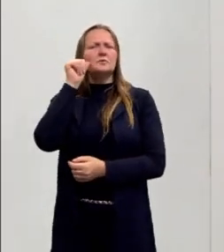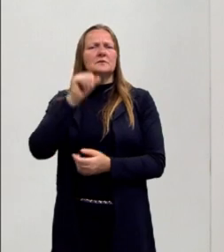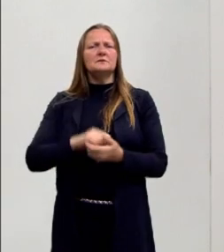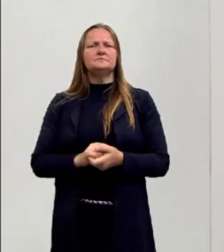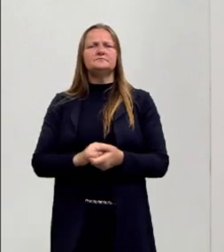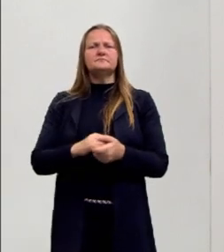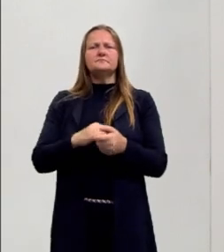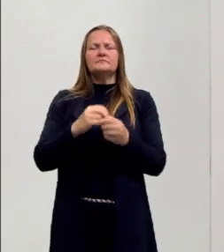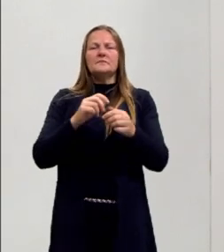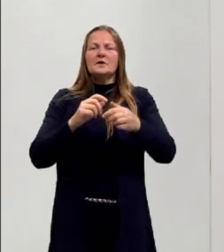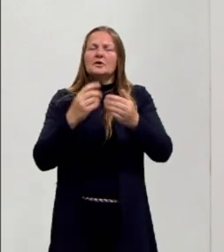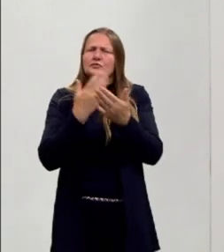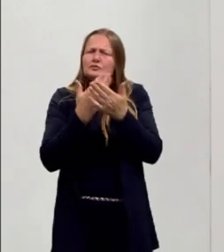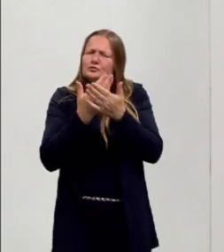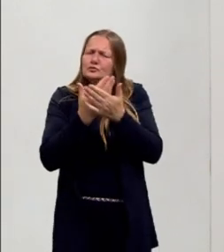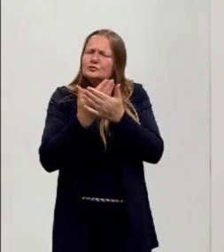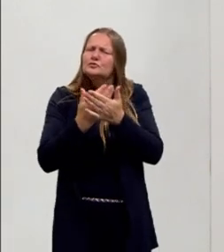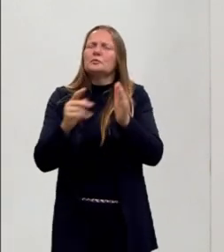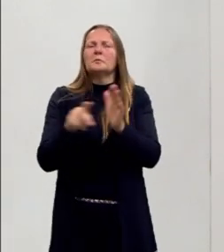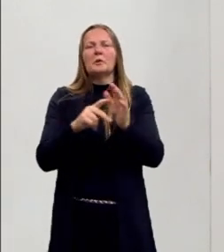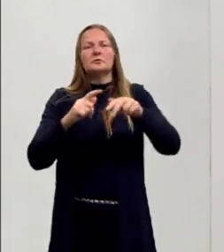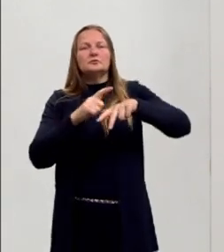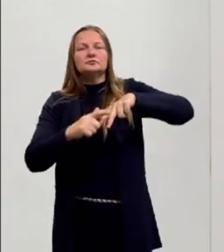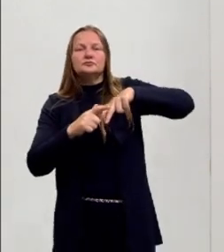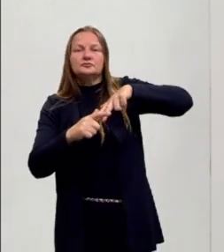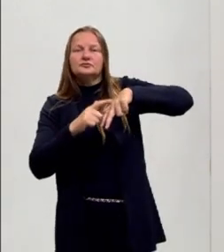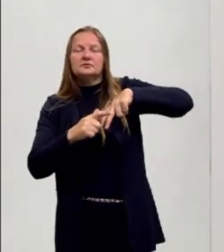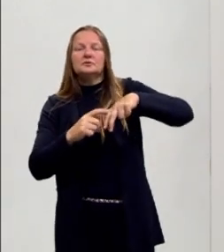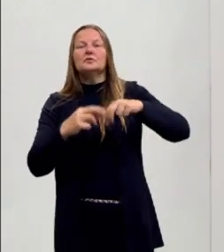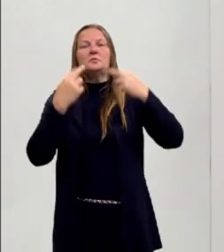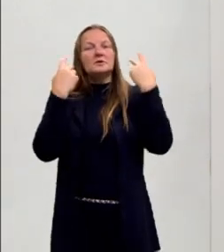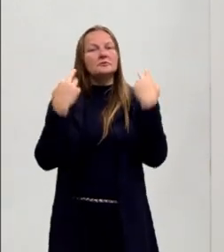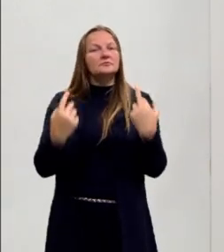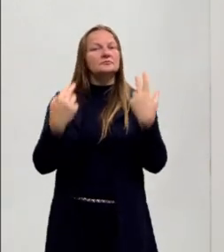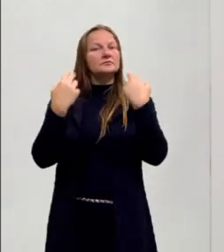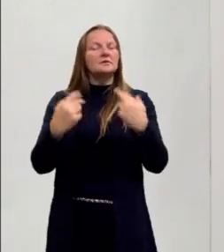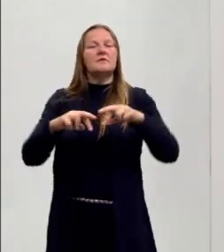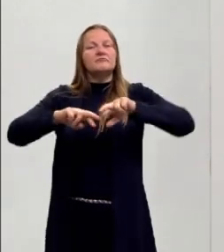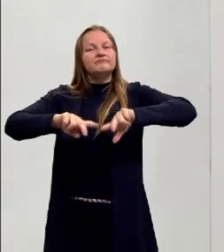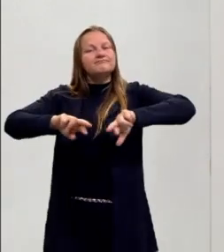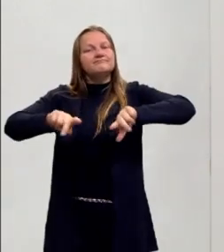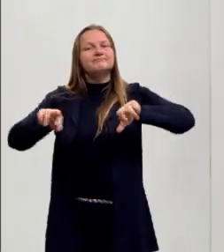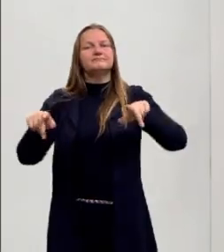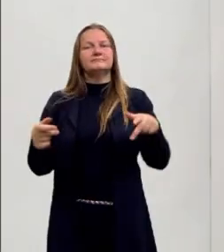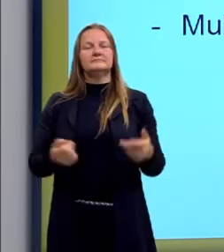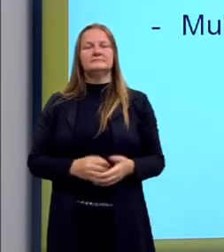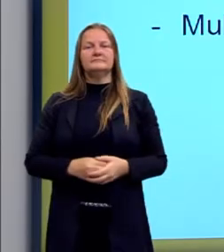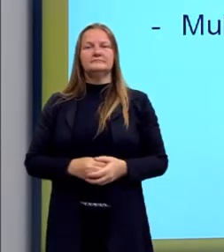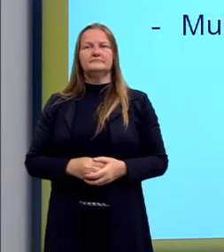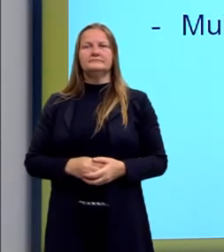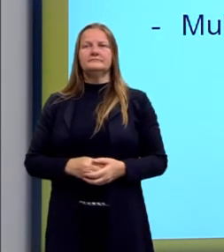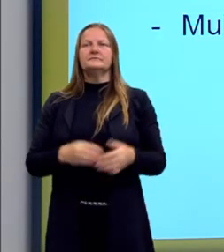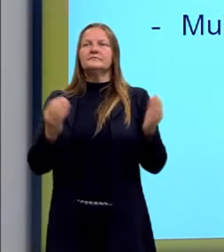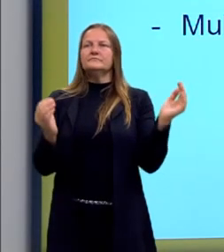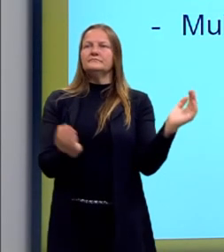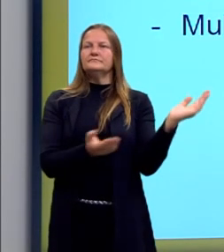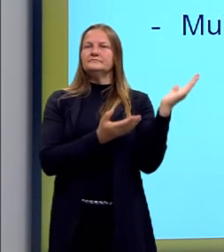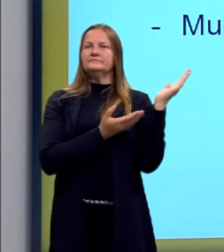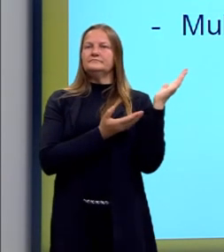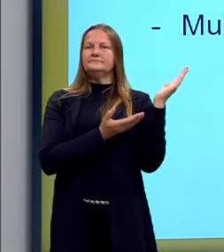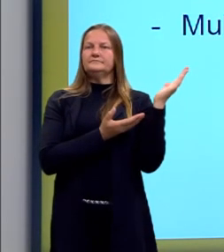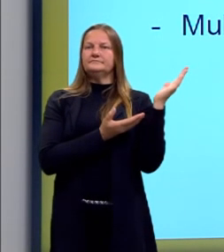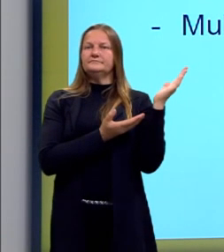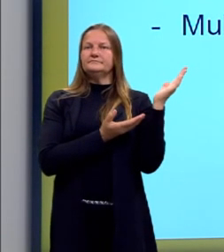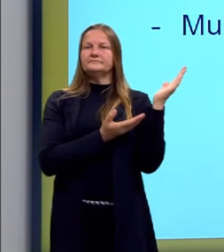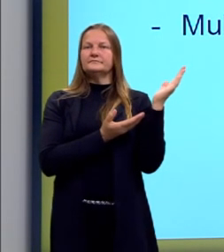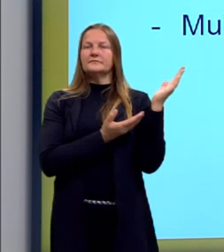os estudos de gênero, são importantes para a gente desnaturalizar essas visões. E aqui, então, a gente tem um